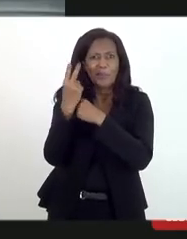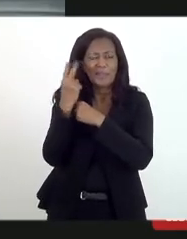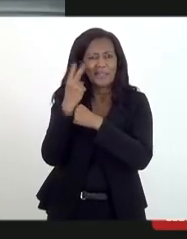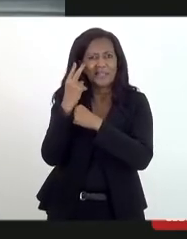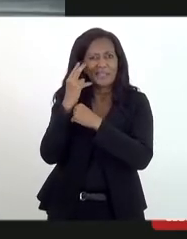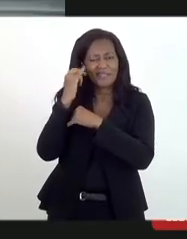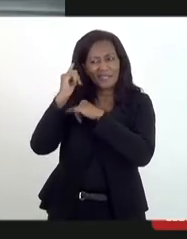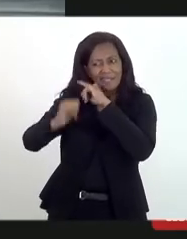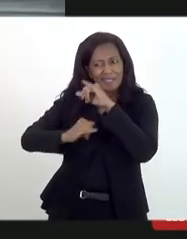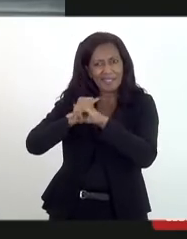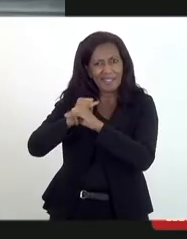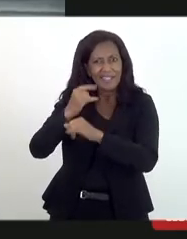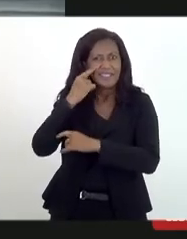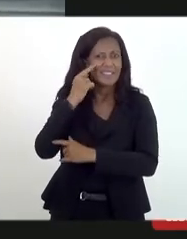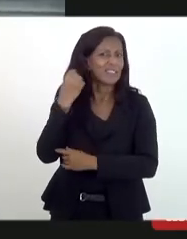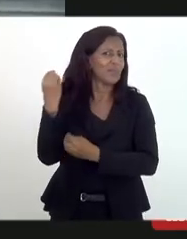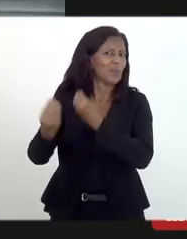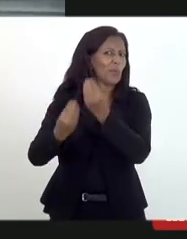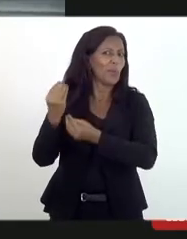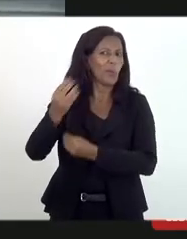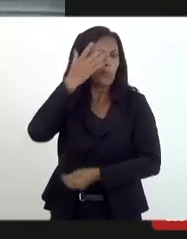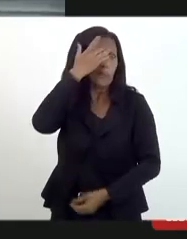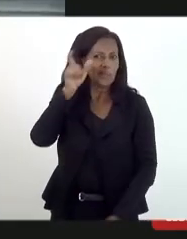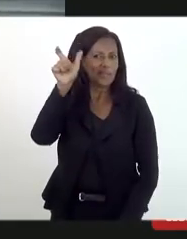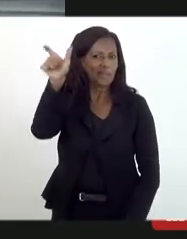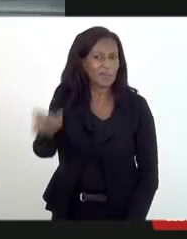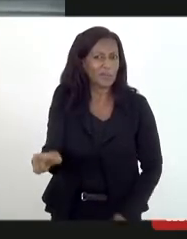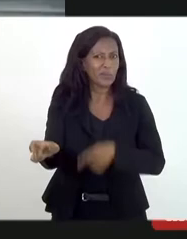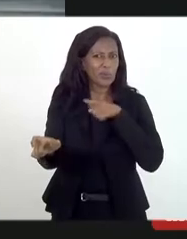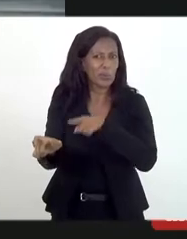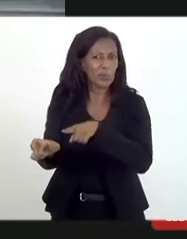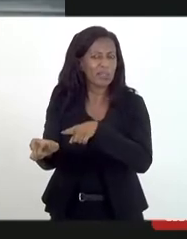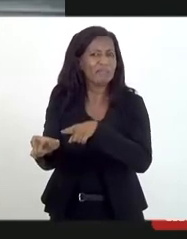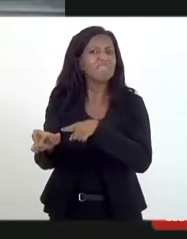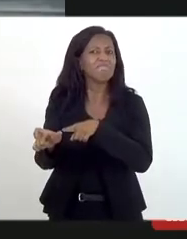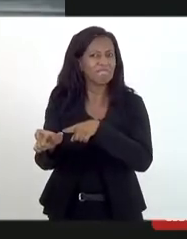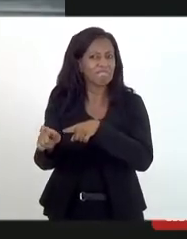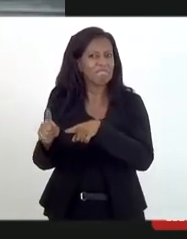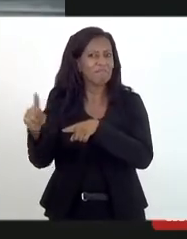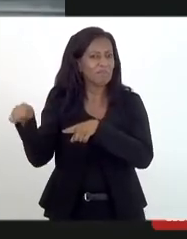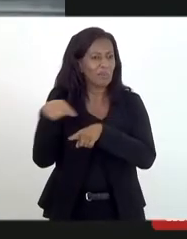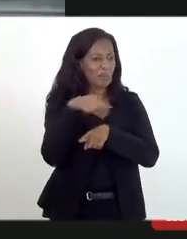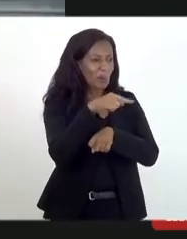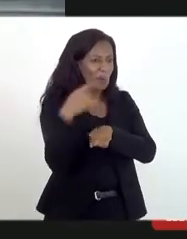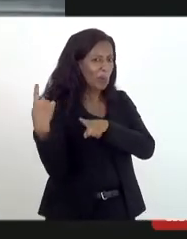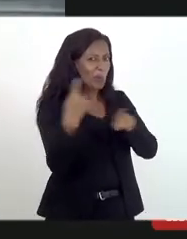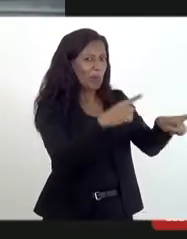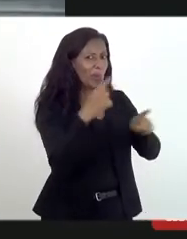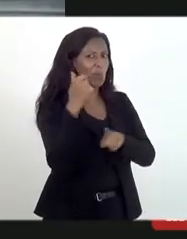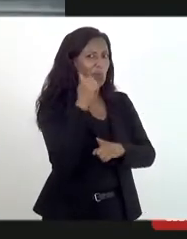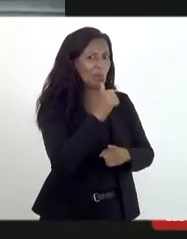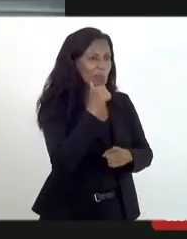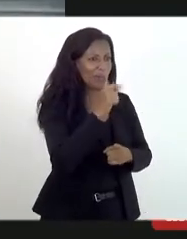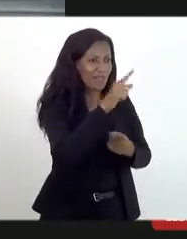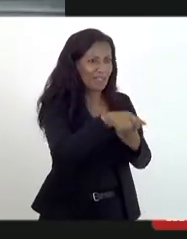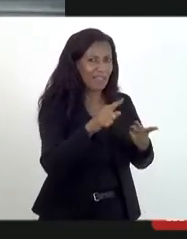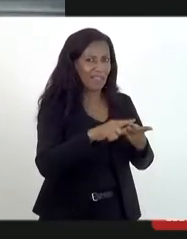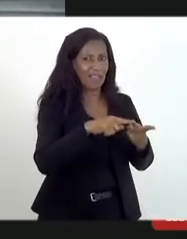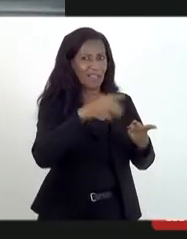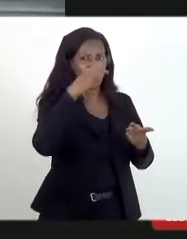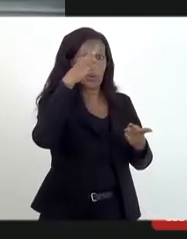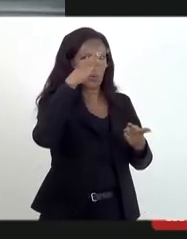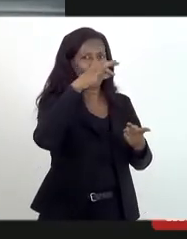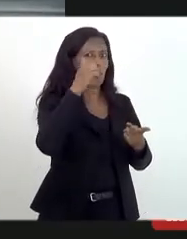gente vê o quanto que essa pessoa não poderia causar de dano numa mulher, numa mãe de santo, numa população